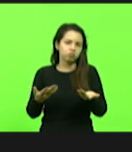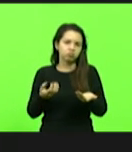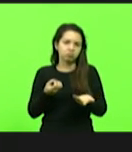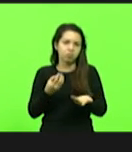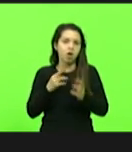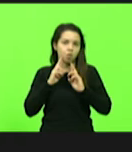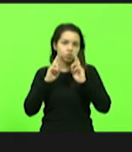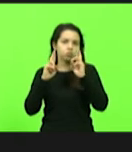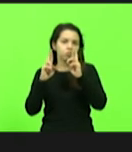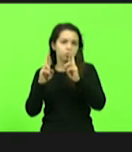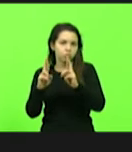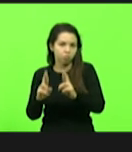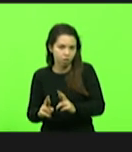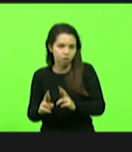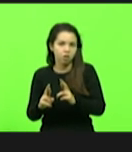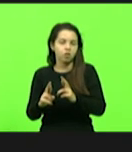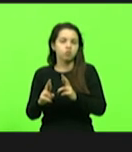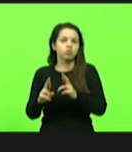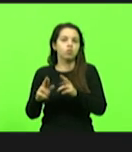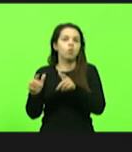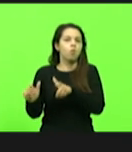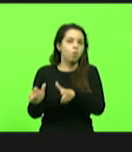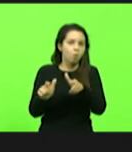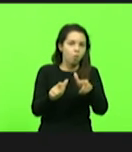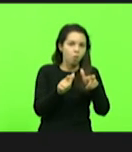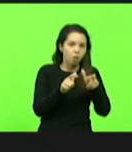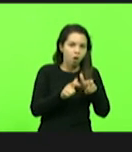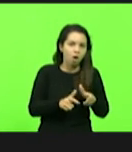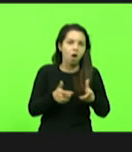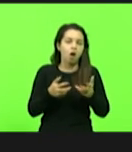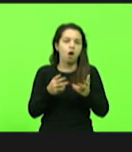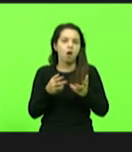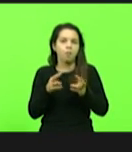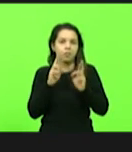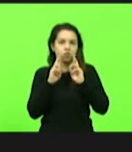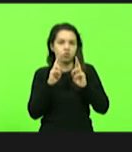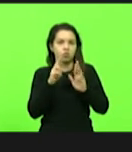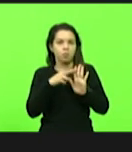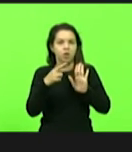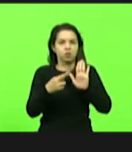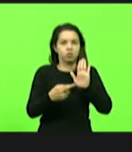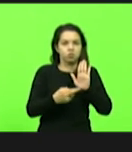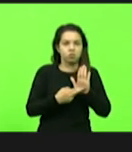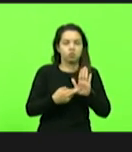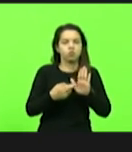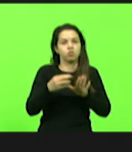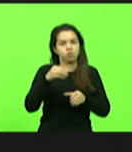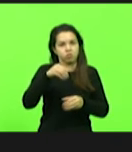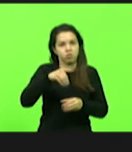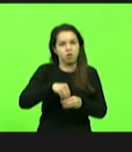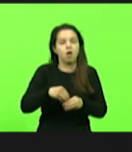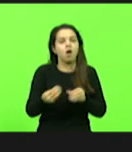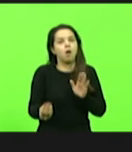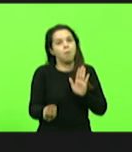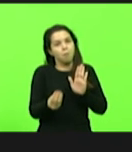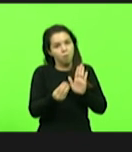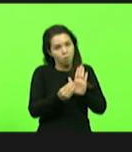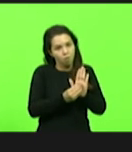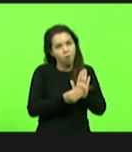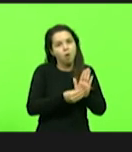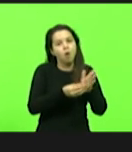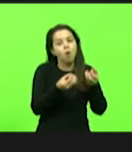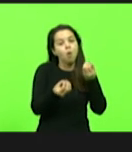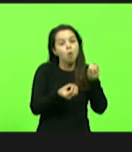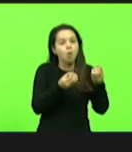construído via atendimento interno e a própria resolução do Estado, que define o fluxo, grama que deve conter a